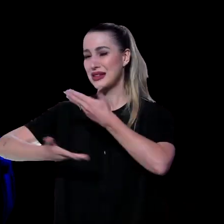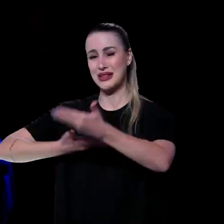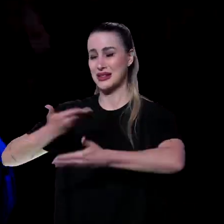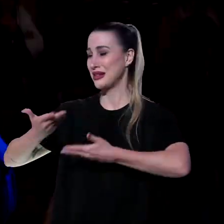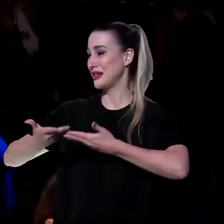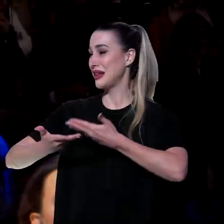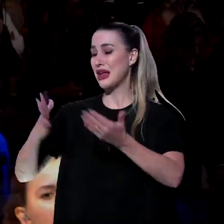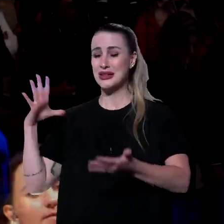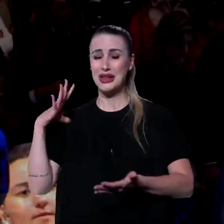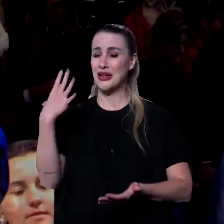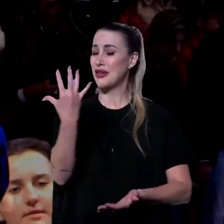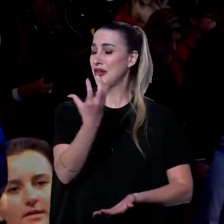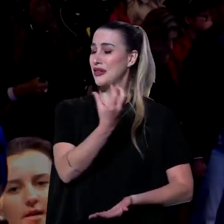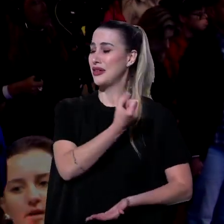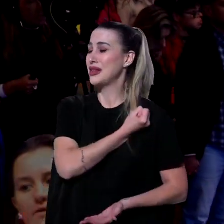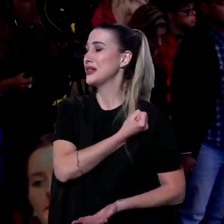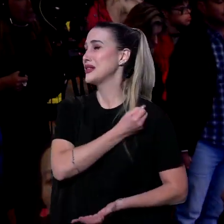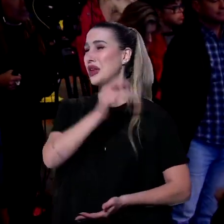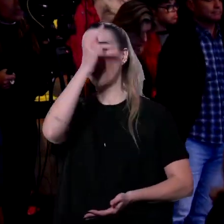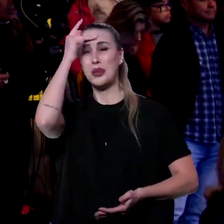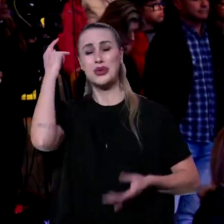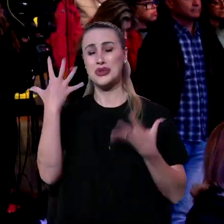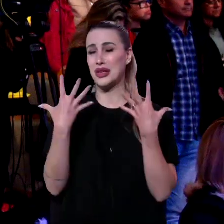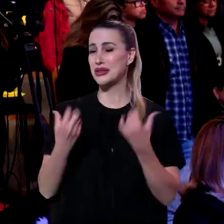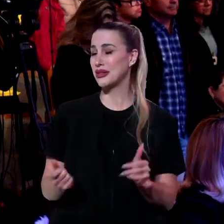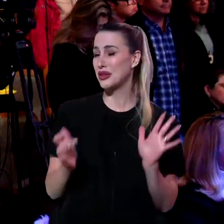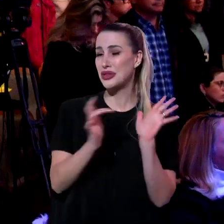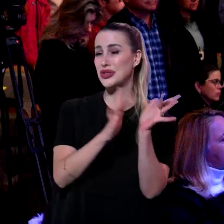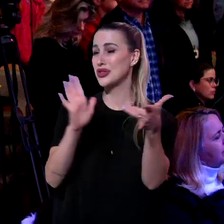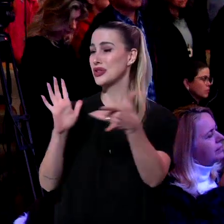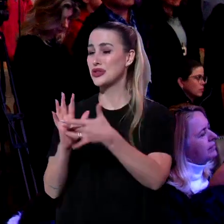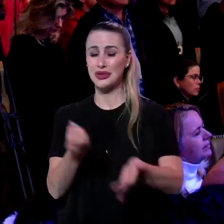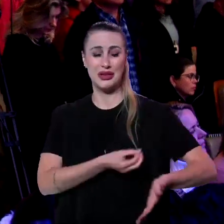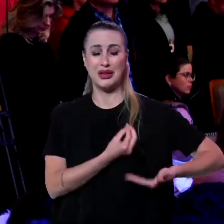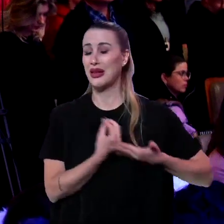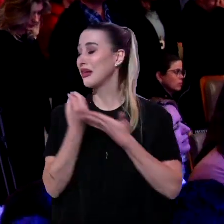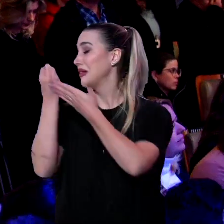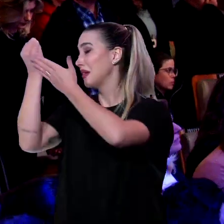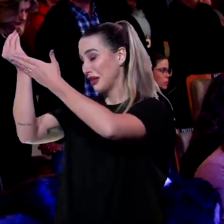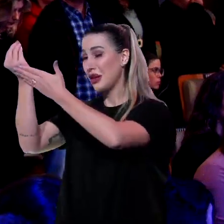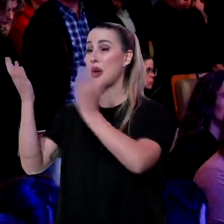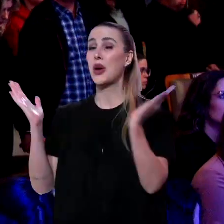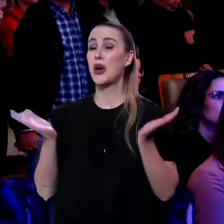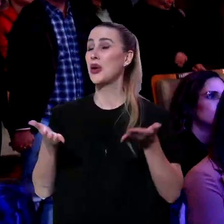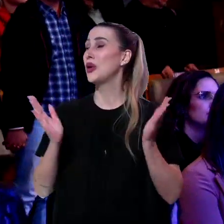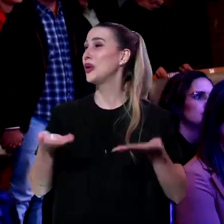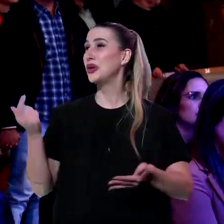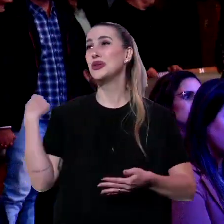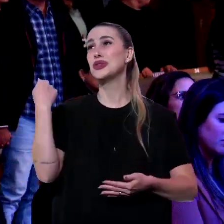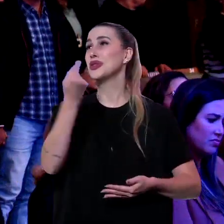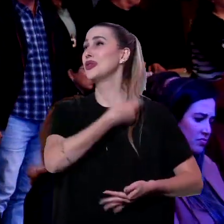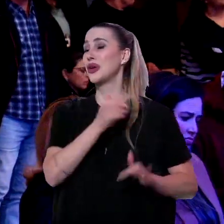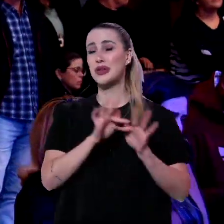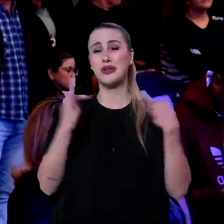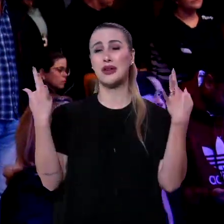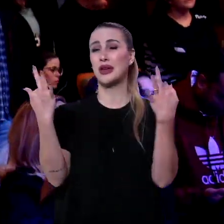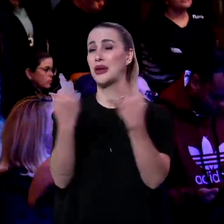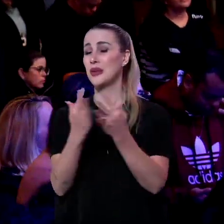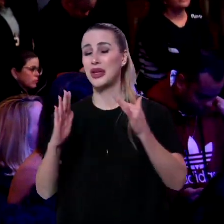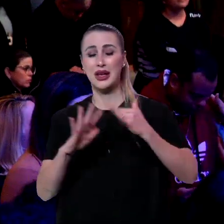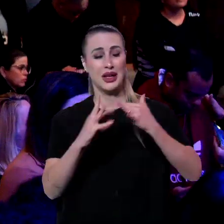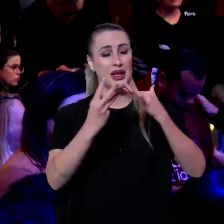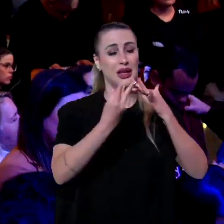salvação. salvação. Pessoas entregaram a vida ao Senhor nessa noite Pai. E nós como família, como igreja queremos honrar,